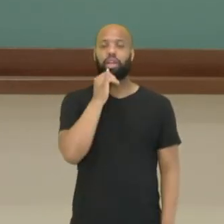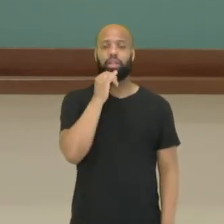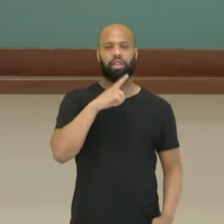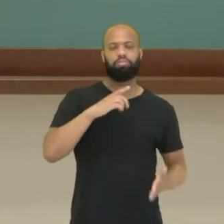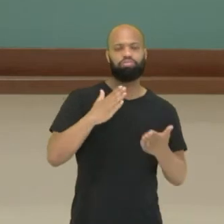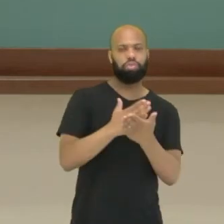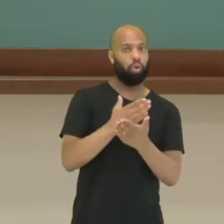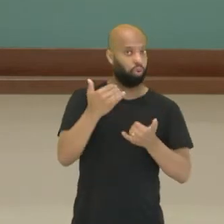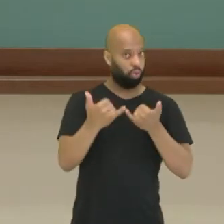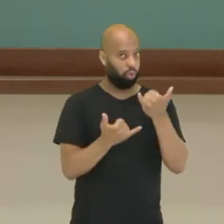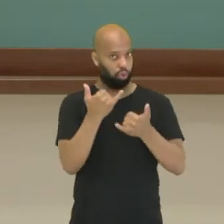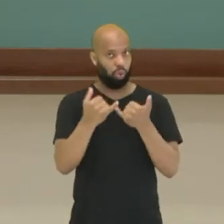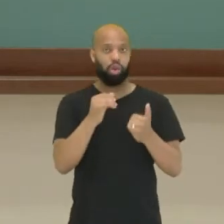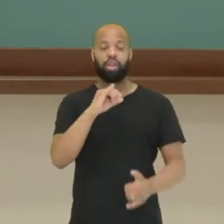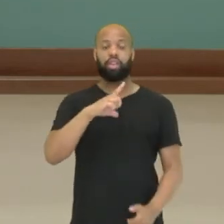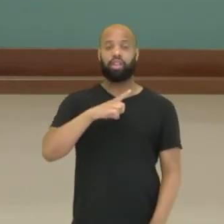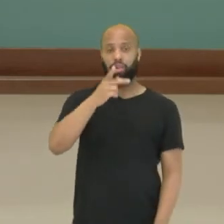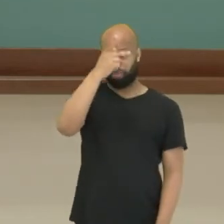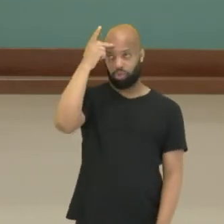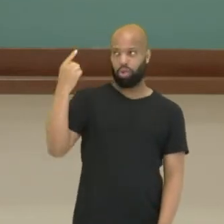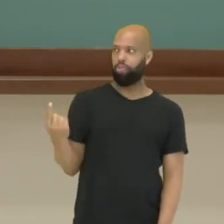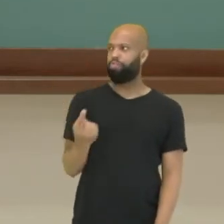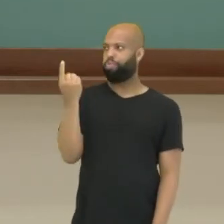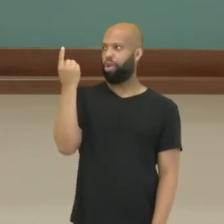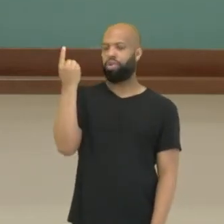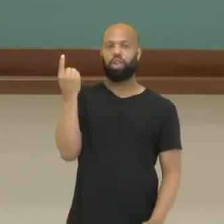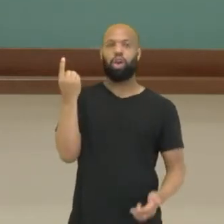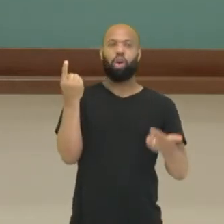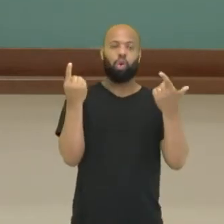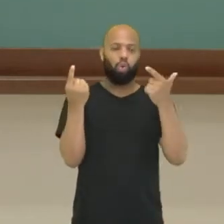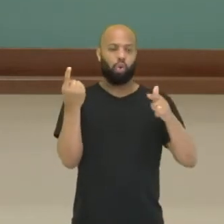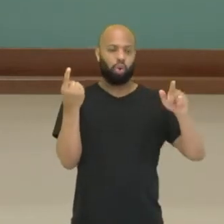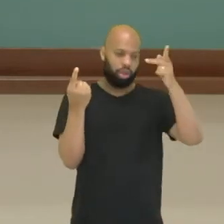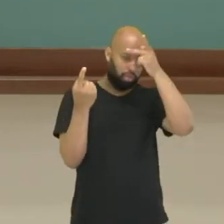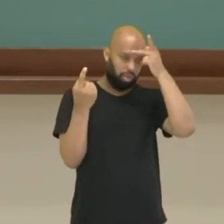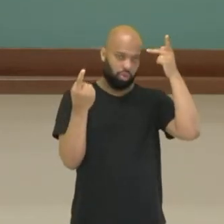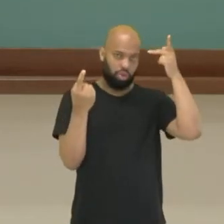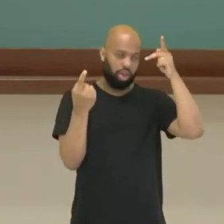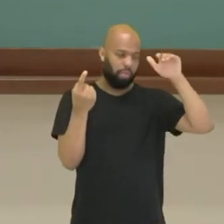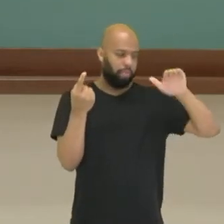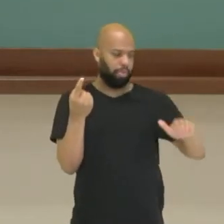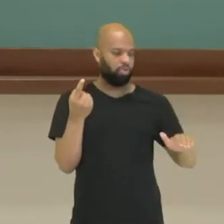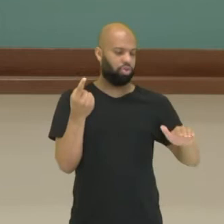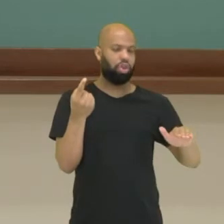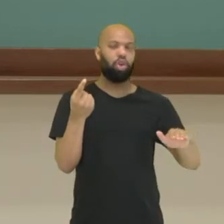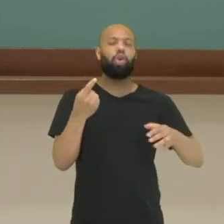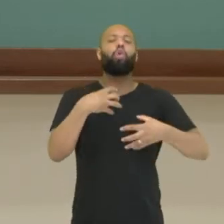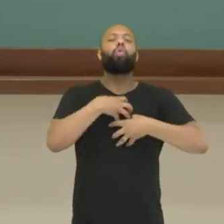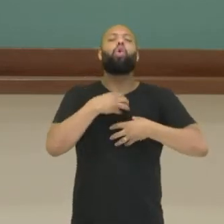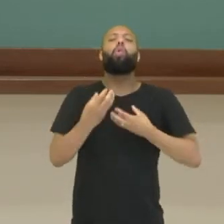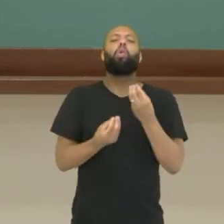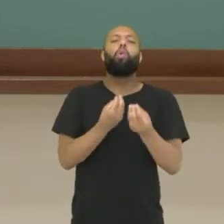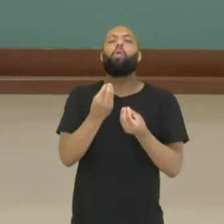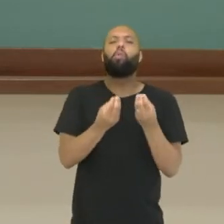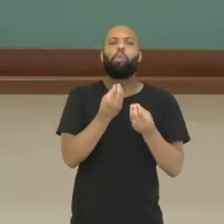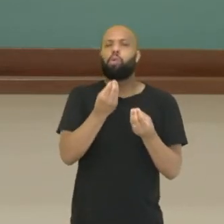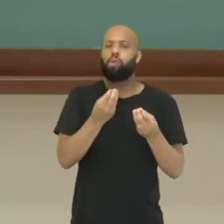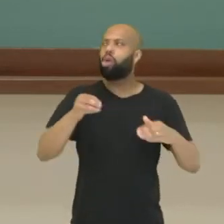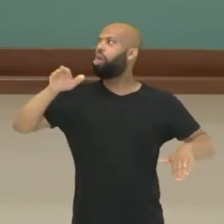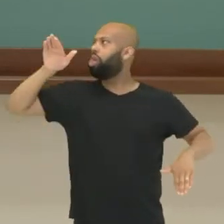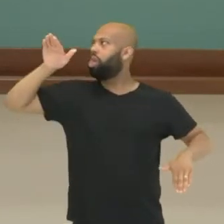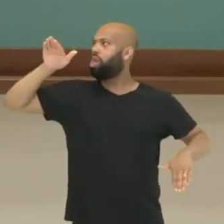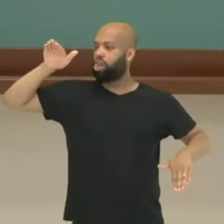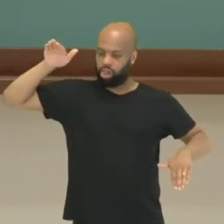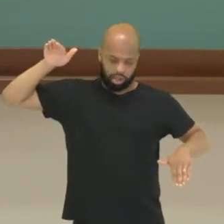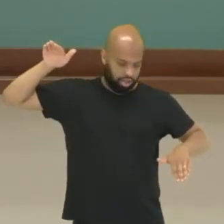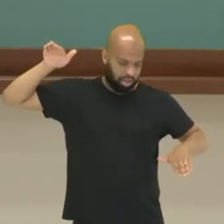a pessoa é mais alta, a outra é mais baixa. Qual é a forma que a pessoa vai trabalhar com isso? O mais